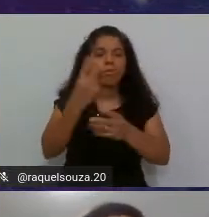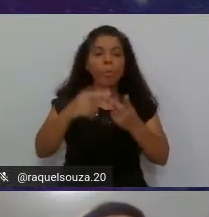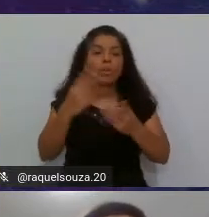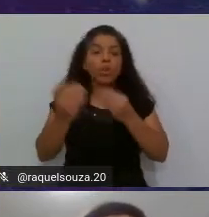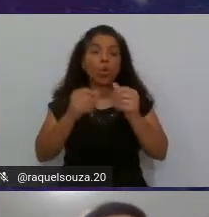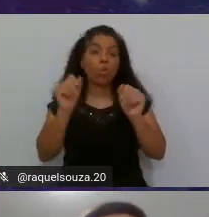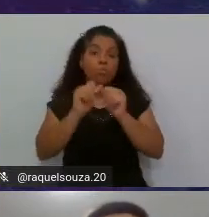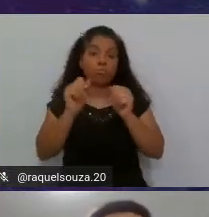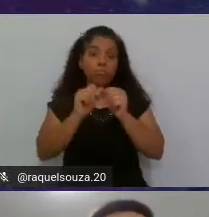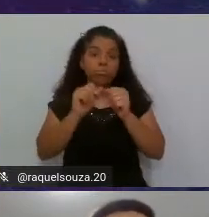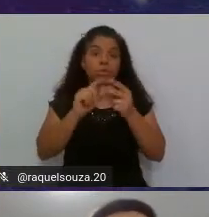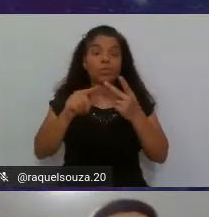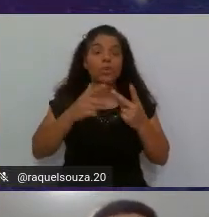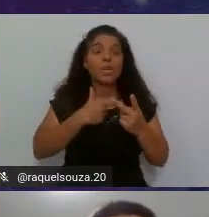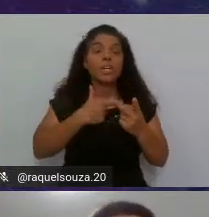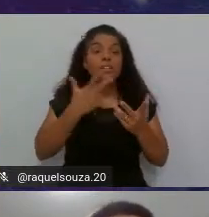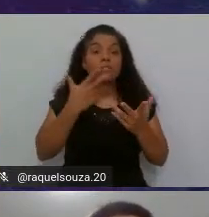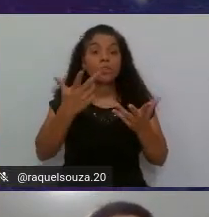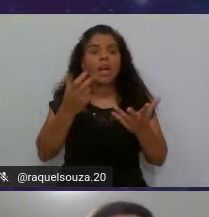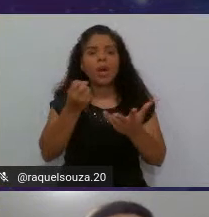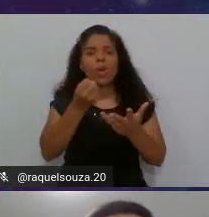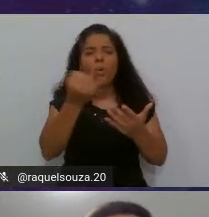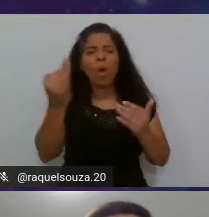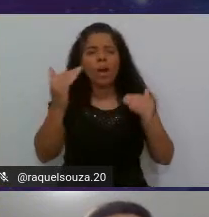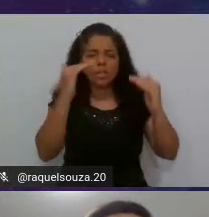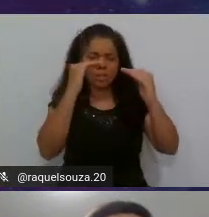construído, quais camadas ele tem,